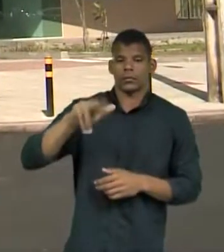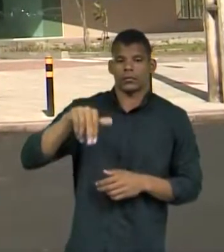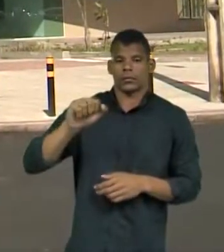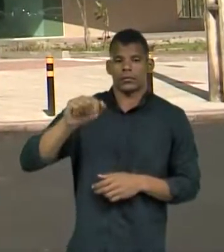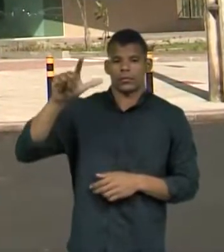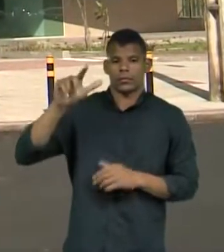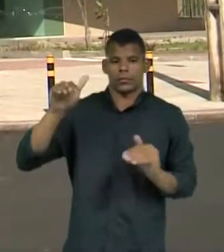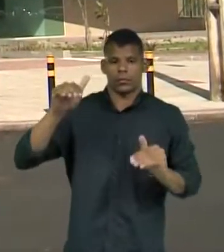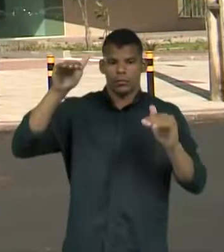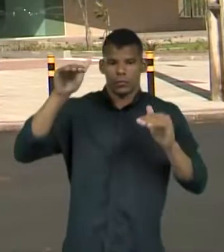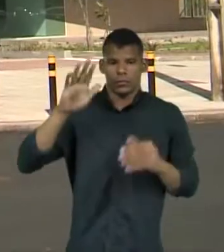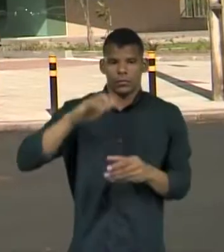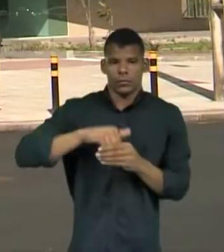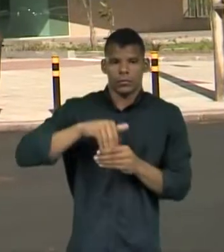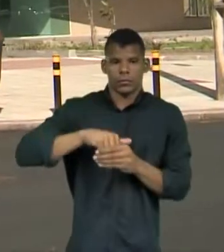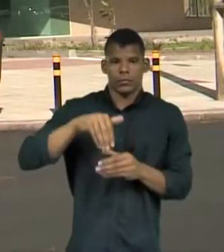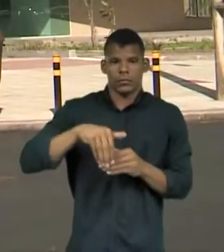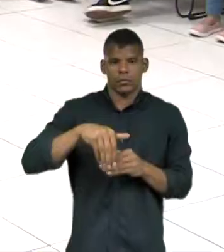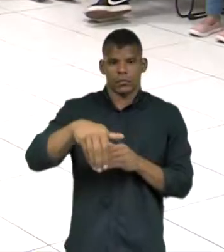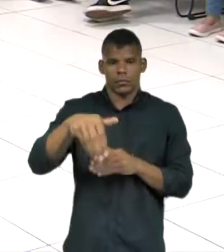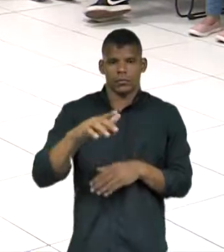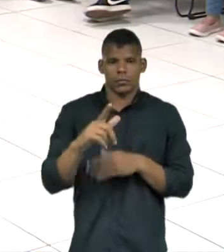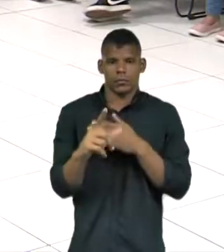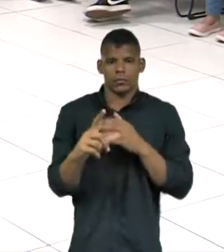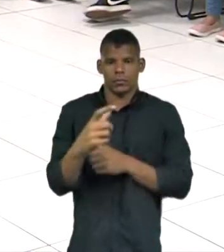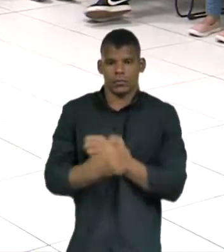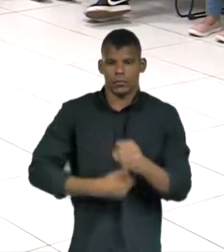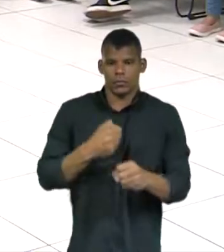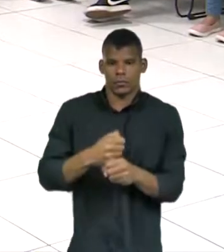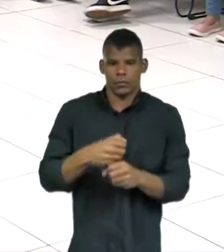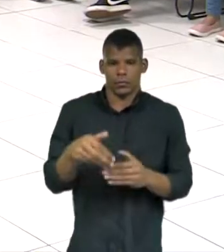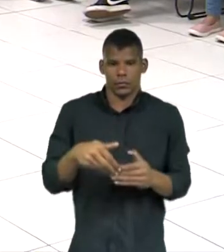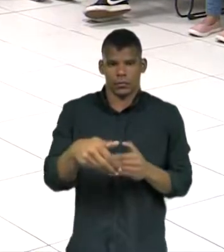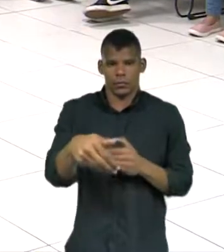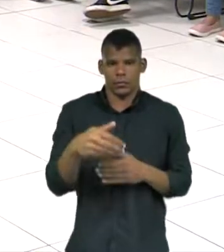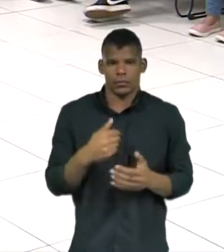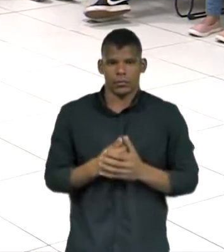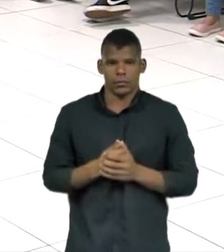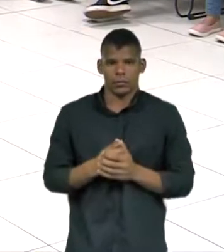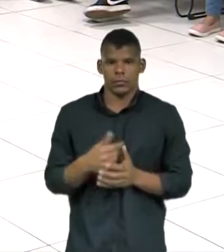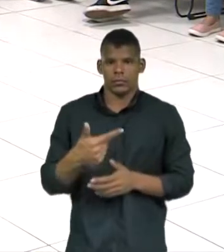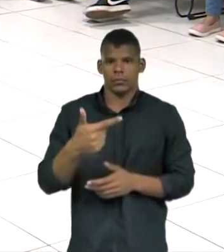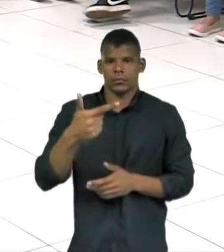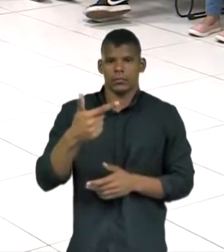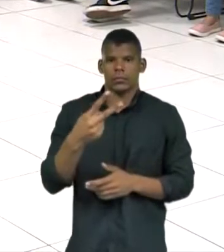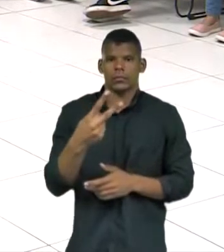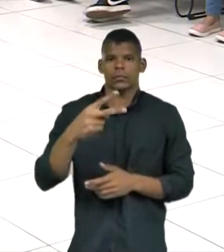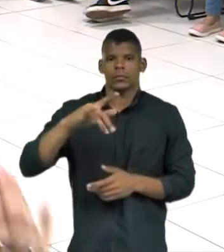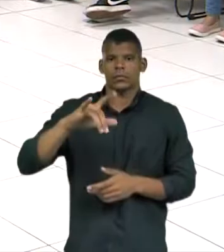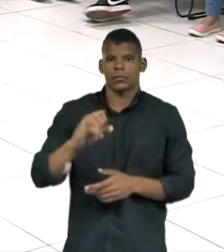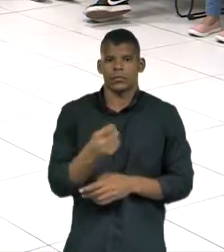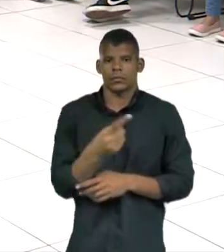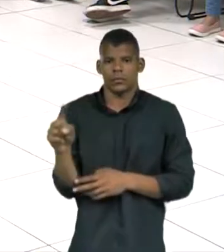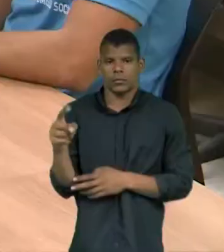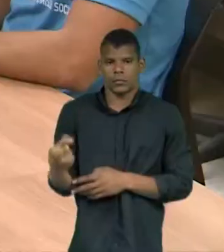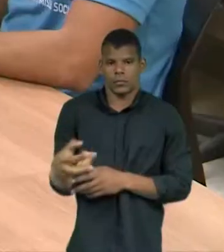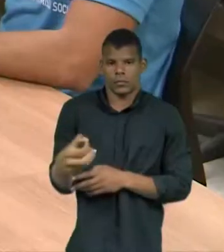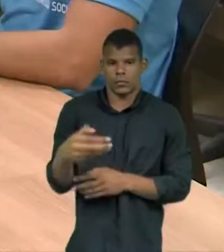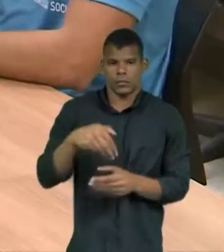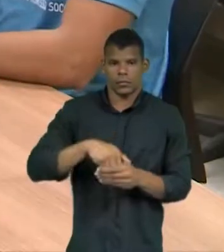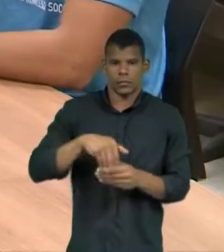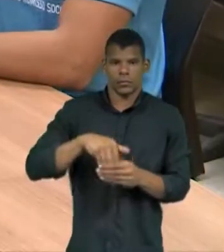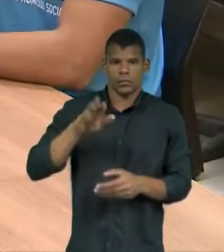eleitoral de jovens para o pleito deste ano. Mais de 2 milhões de novos eleitores entre 16 e 18 anos